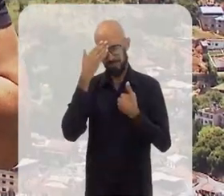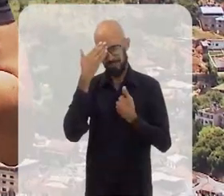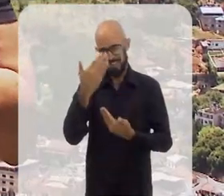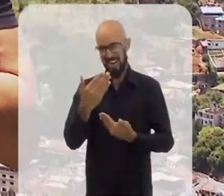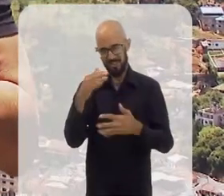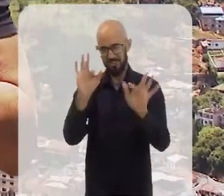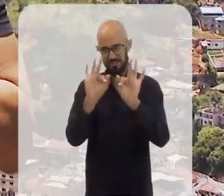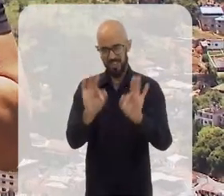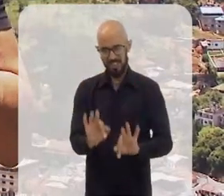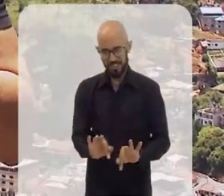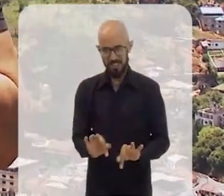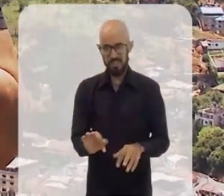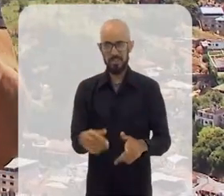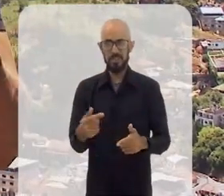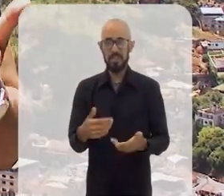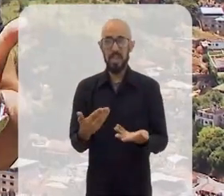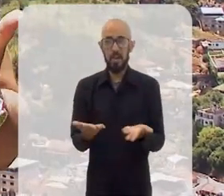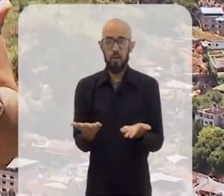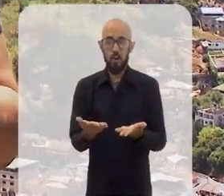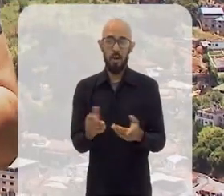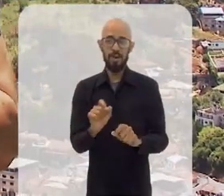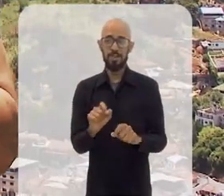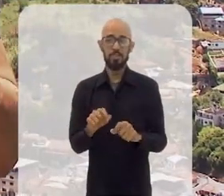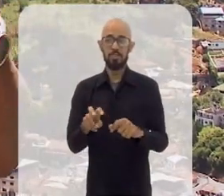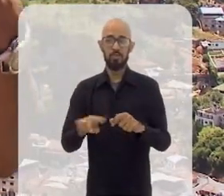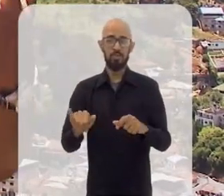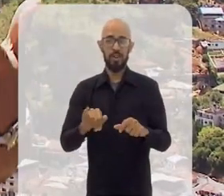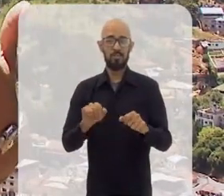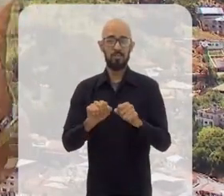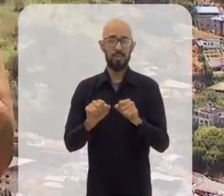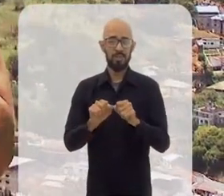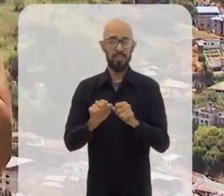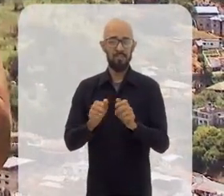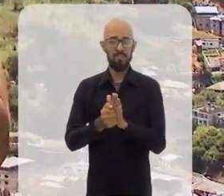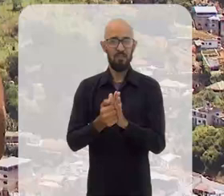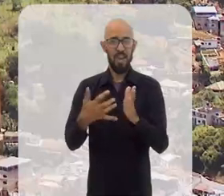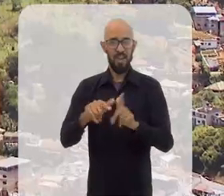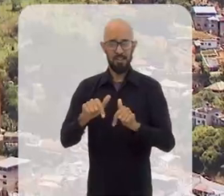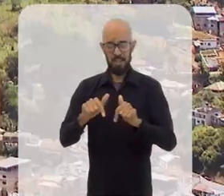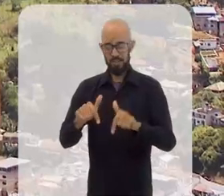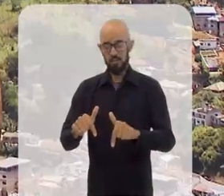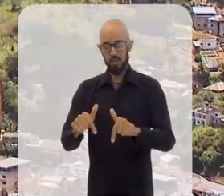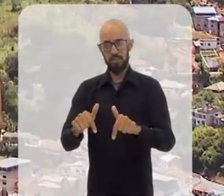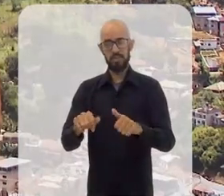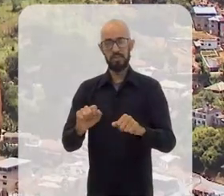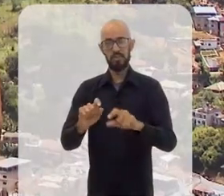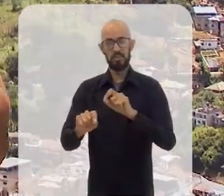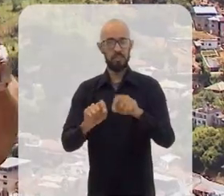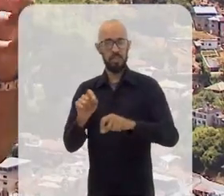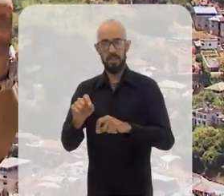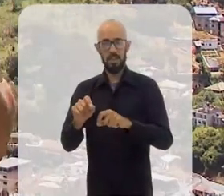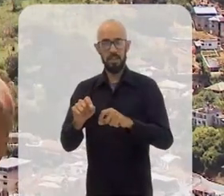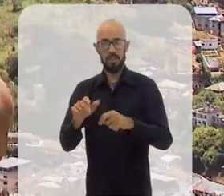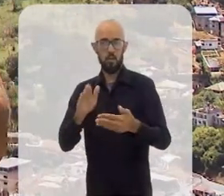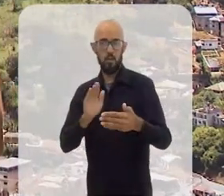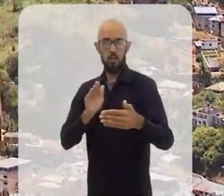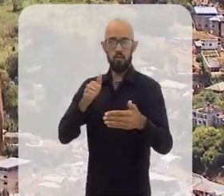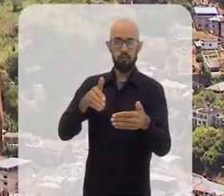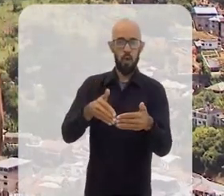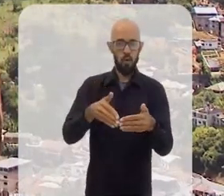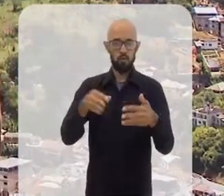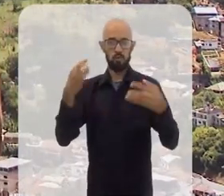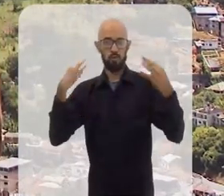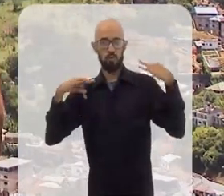mundo moderno. E nós estamos muito gratos, nós estamos muito felizes com isso. E a partir de agora estaremos trabalhando uma série de ações